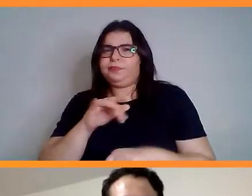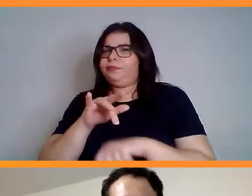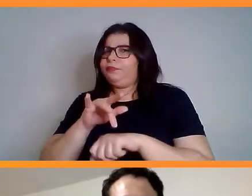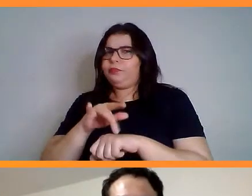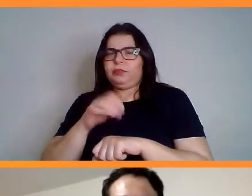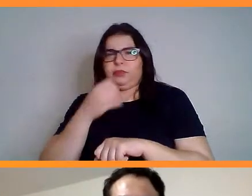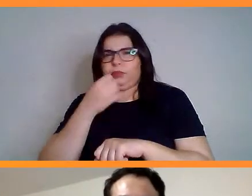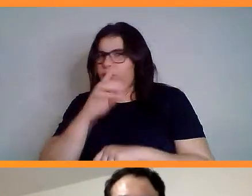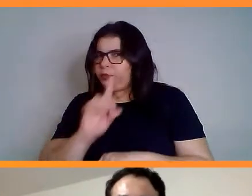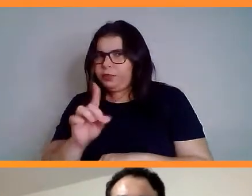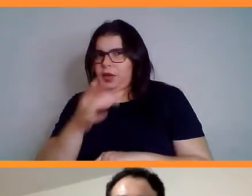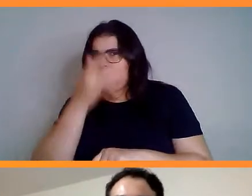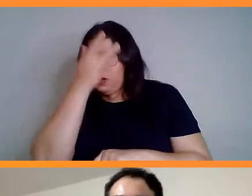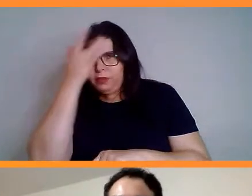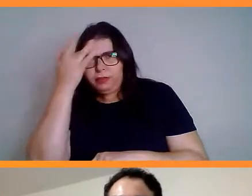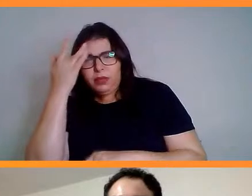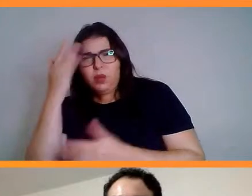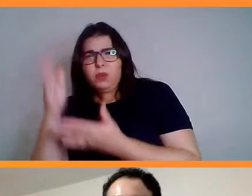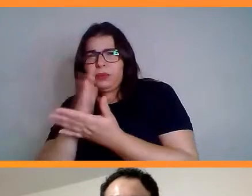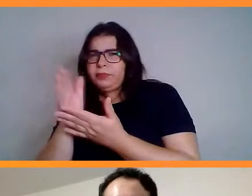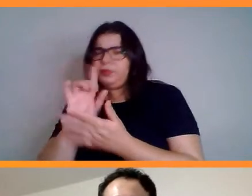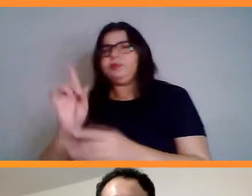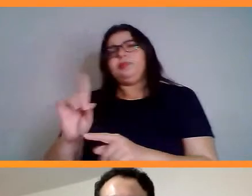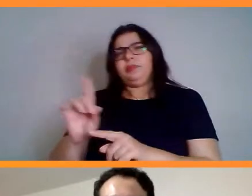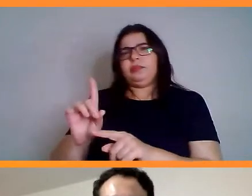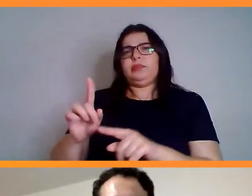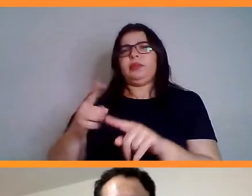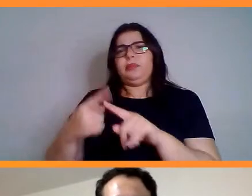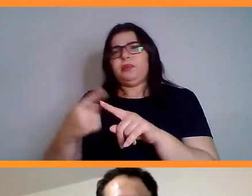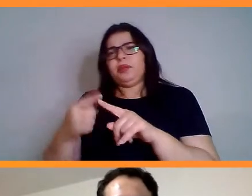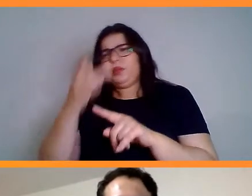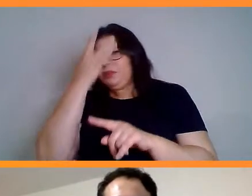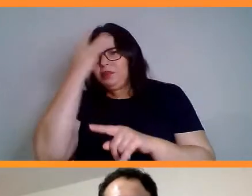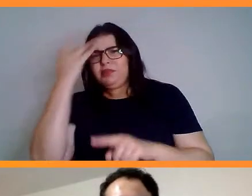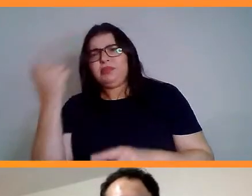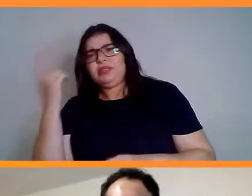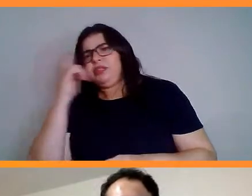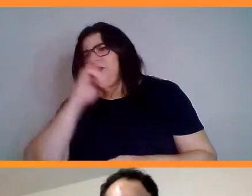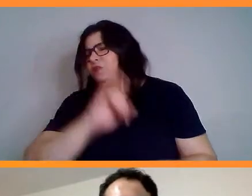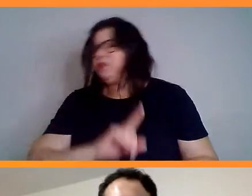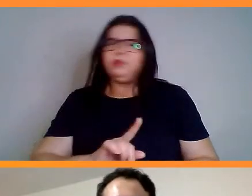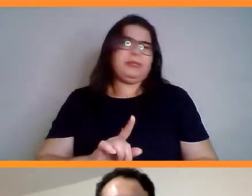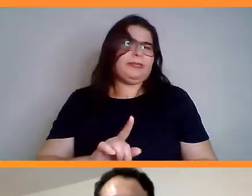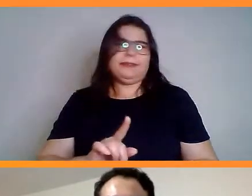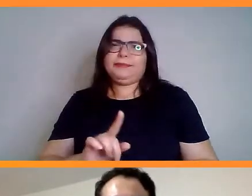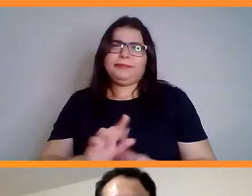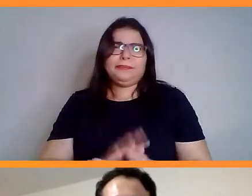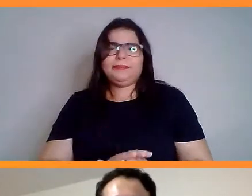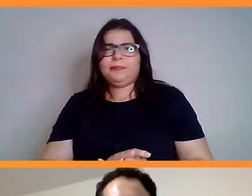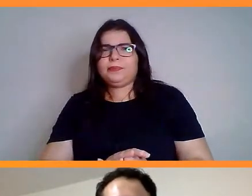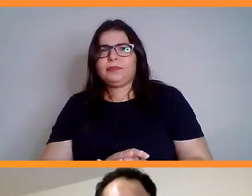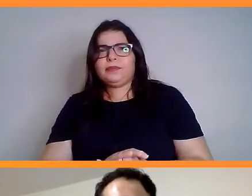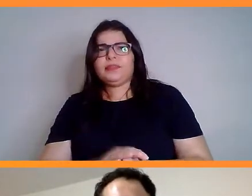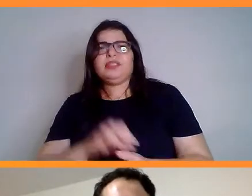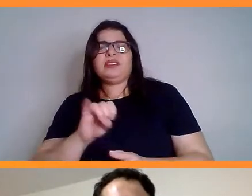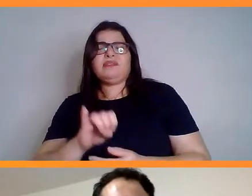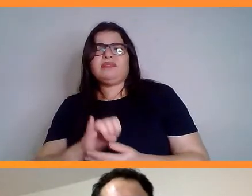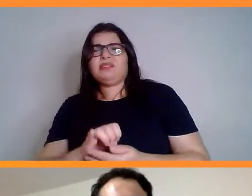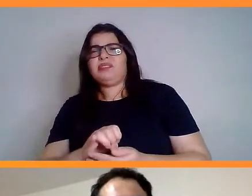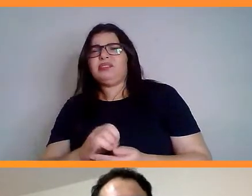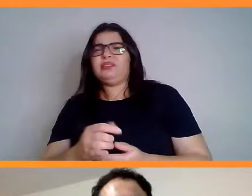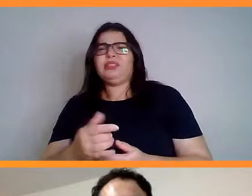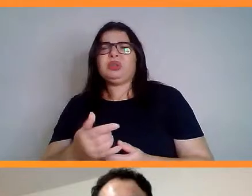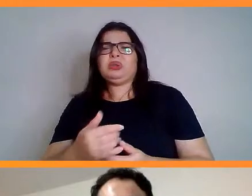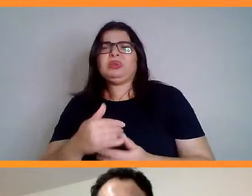se você treina em jejum, muita gente nem consegue, muita gente não vai render o esperado, certo? Se você não rende o esperado,